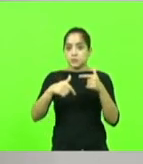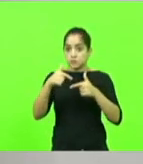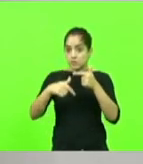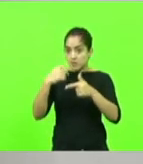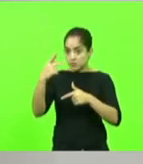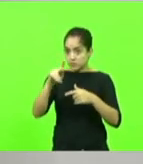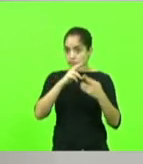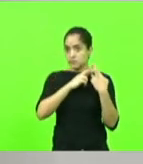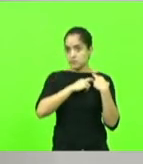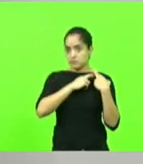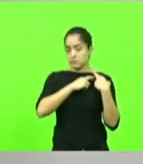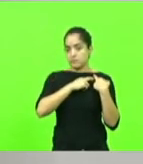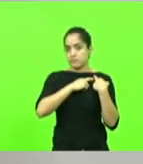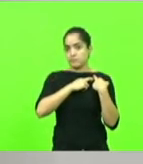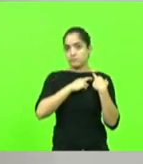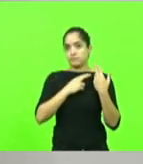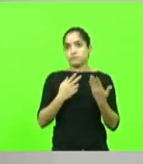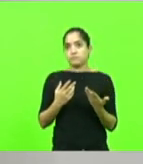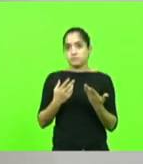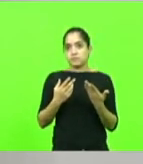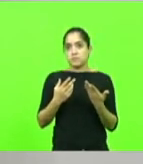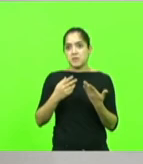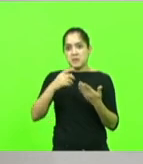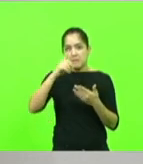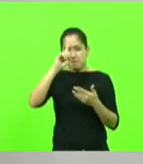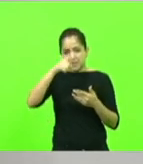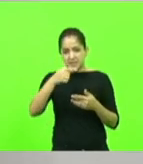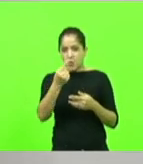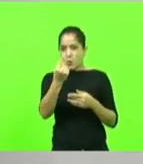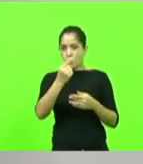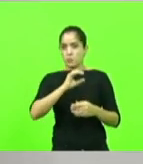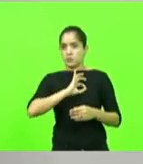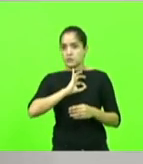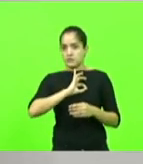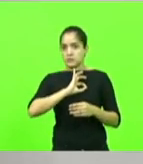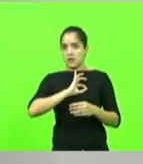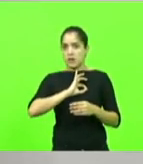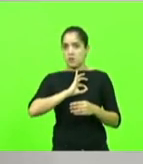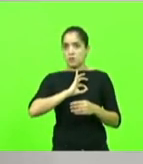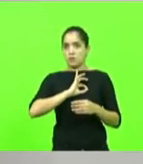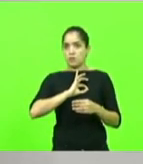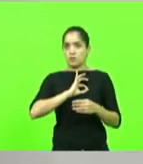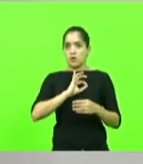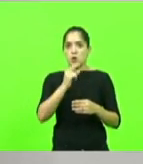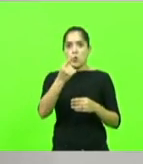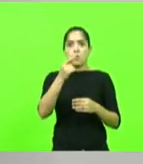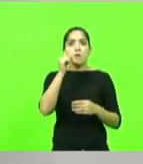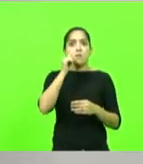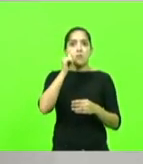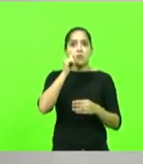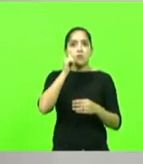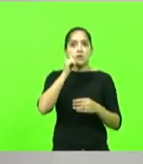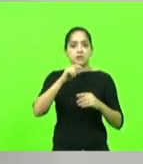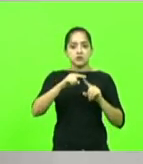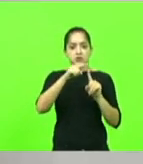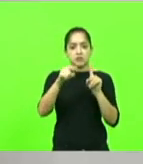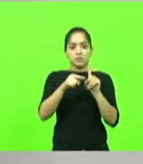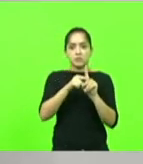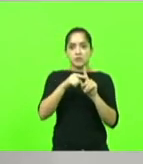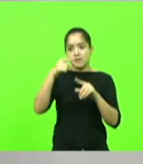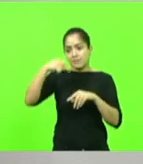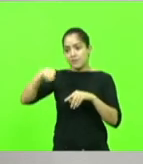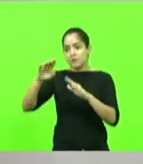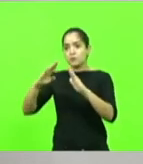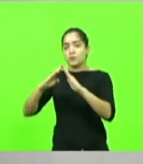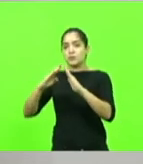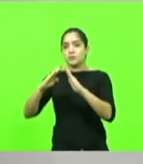resolver esse problema. Mandar um policial para a Barra do Sul. Foi um policial. Uma policial feminina chegou lá grávida. Ainda mandaram para casa. Nós só vamos